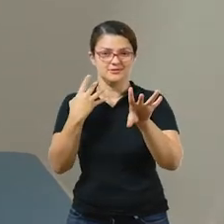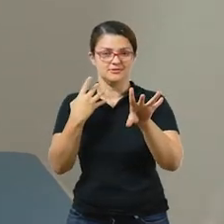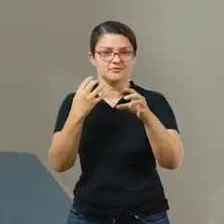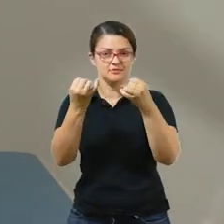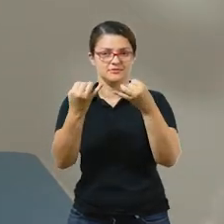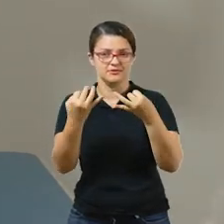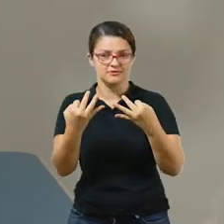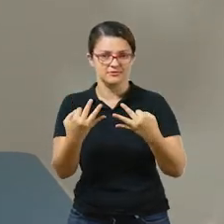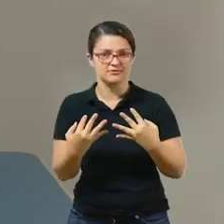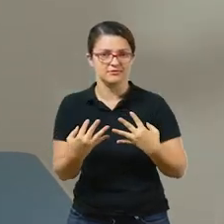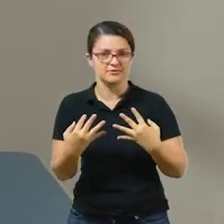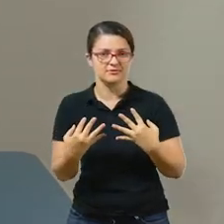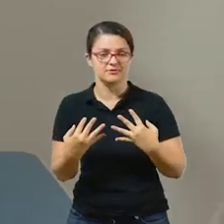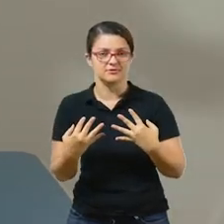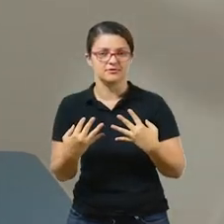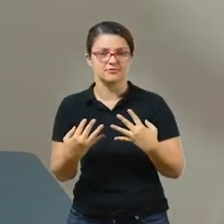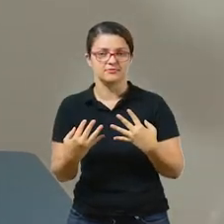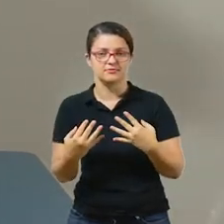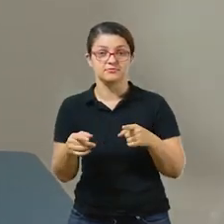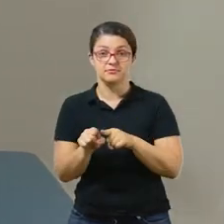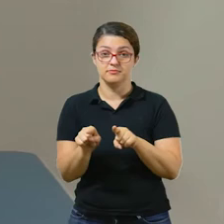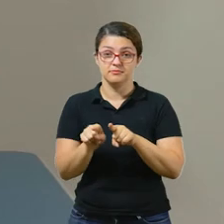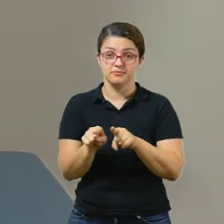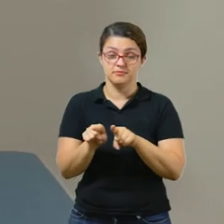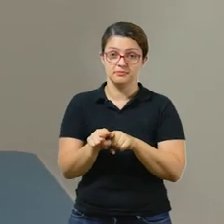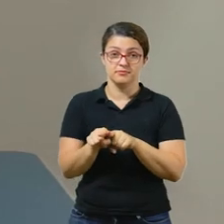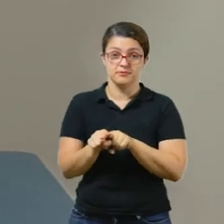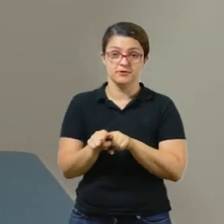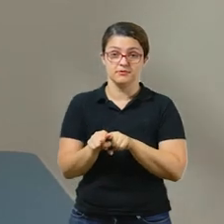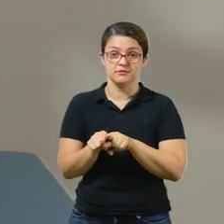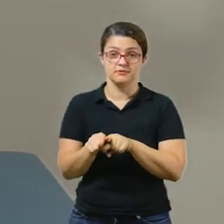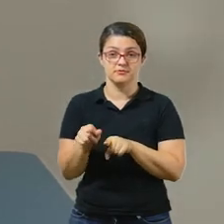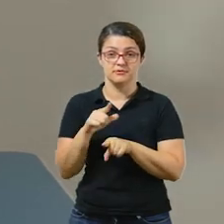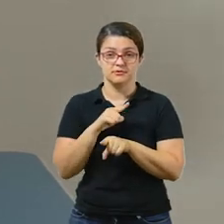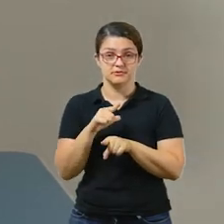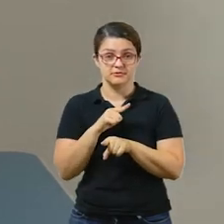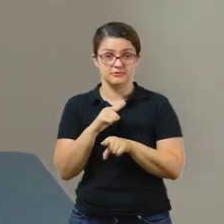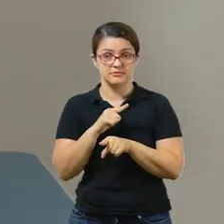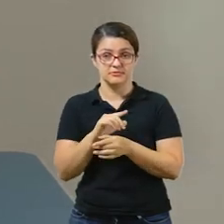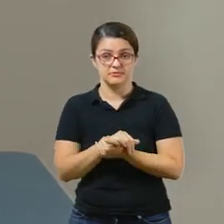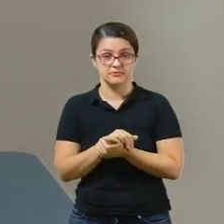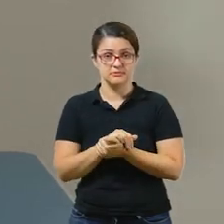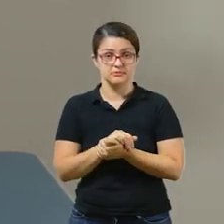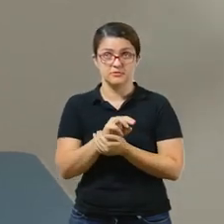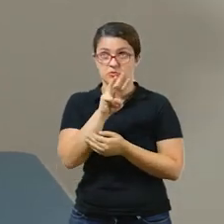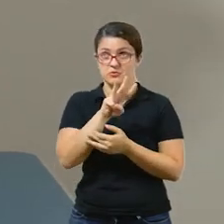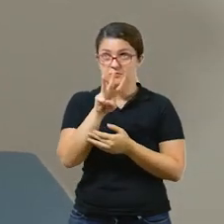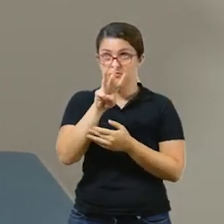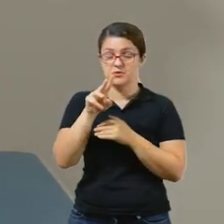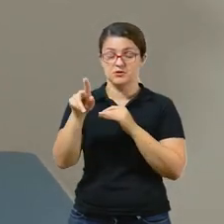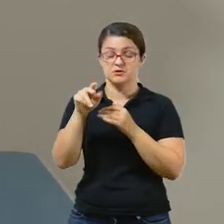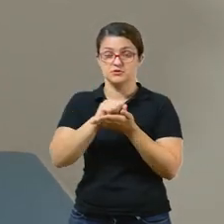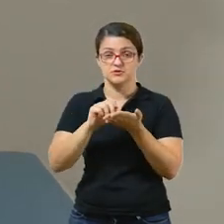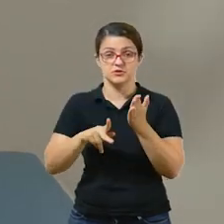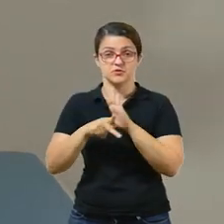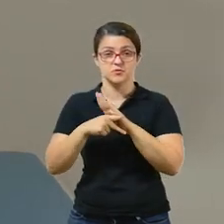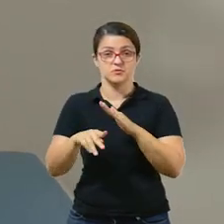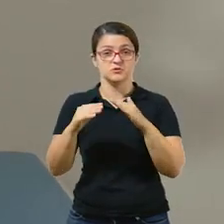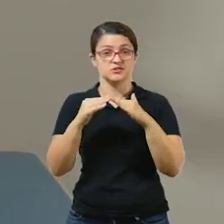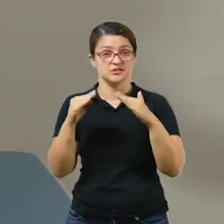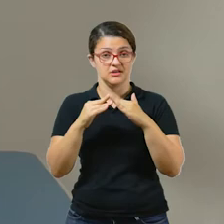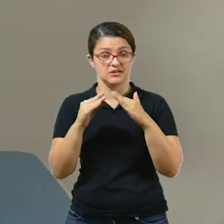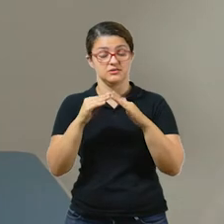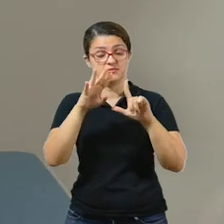turma do pré, a Dependence Day, também iremos trabalhar isso. Assim, lá no link da lição de casa, vocês terão este